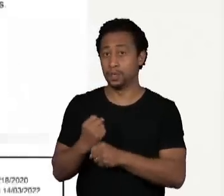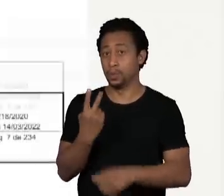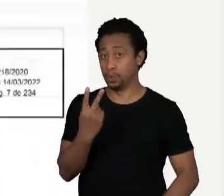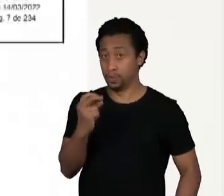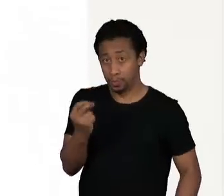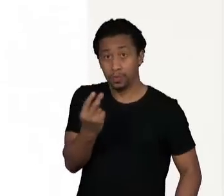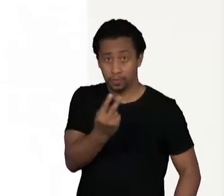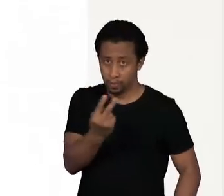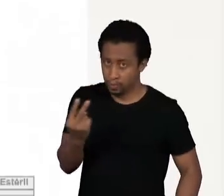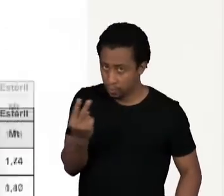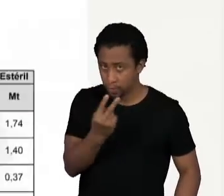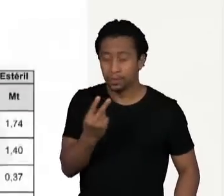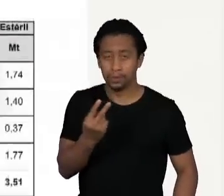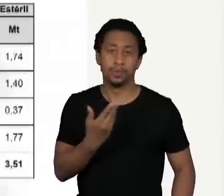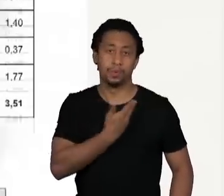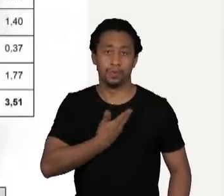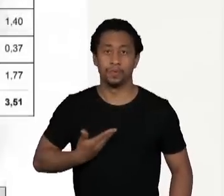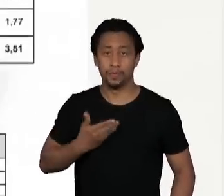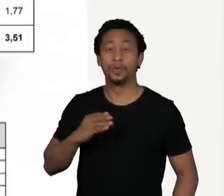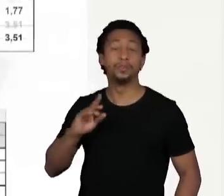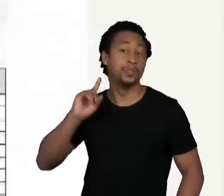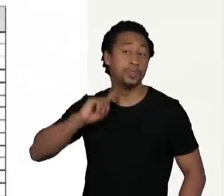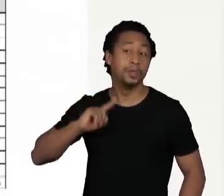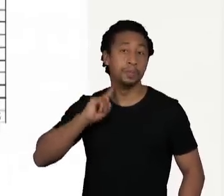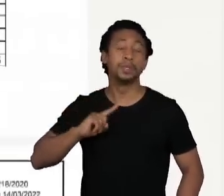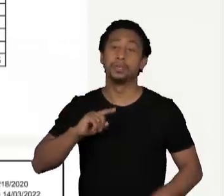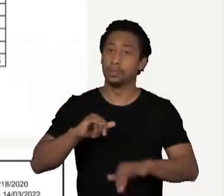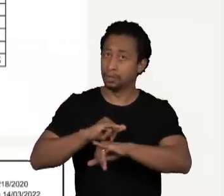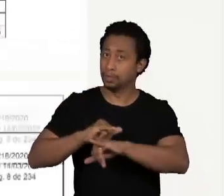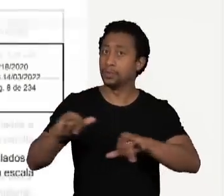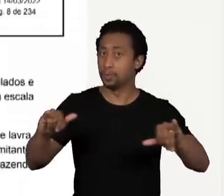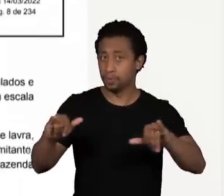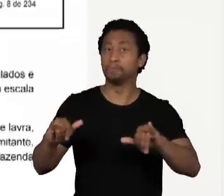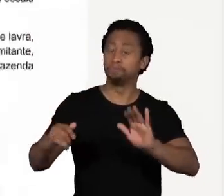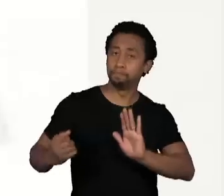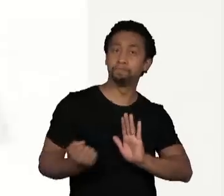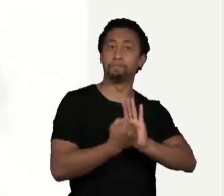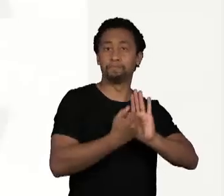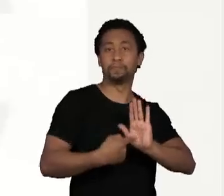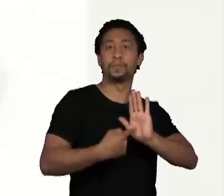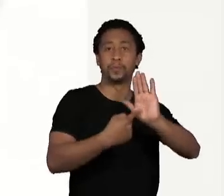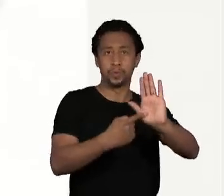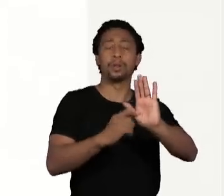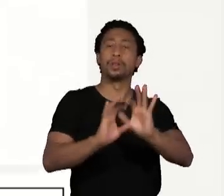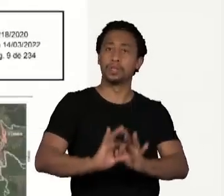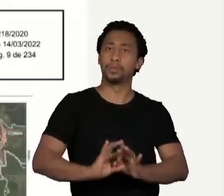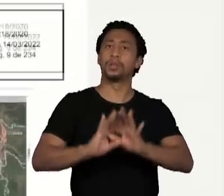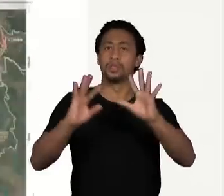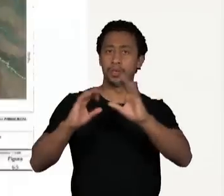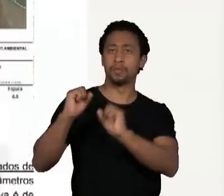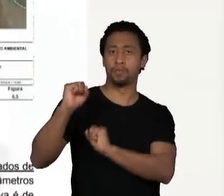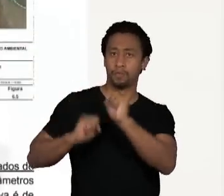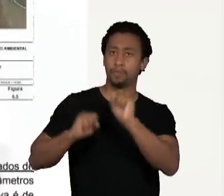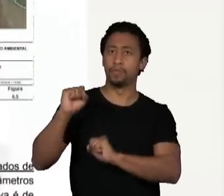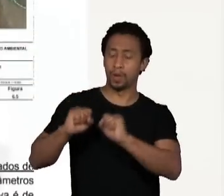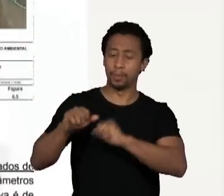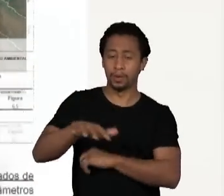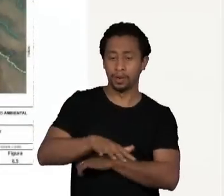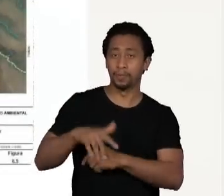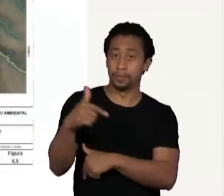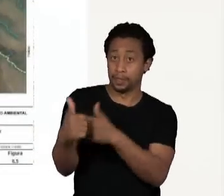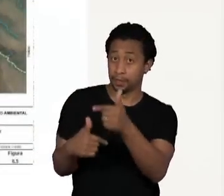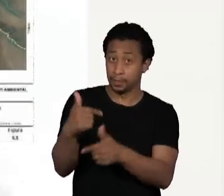novo empreendimento, beneficiando a empresa Taquario Mineração S.A. A Tamisa recebeu a licença